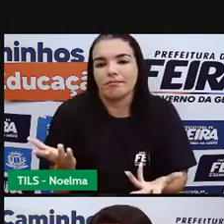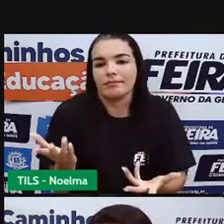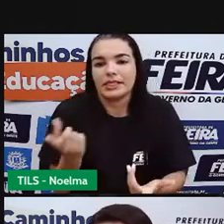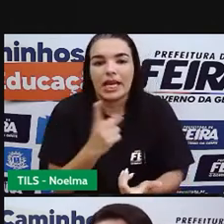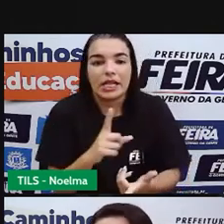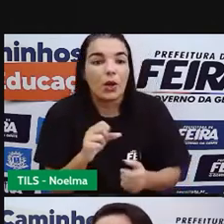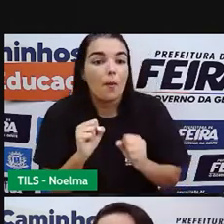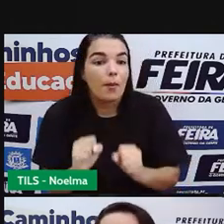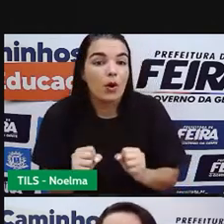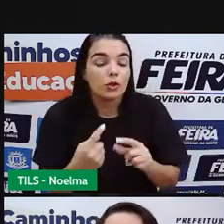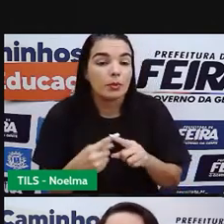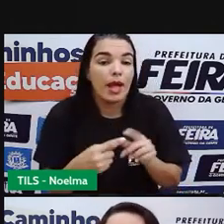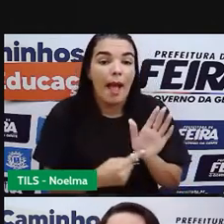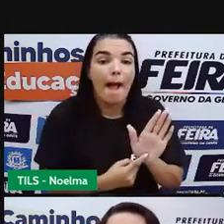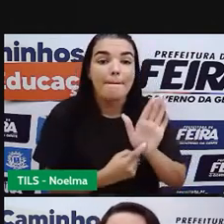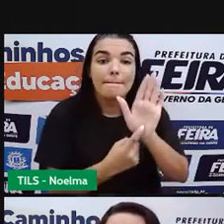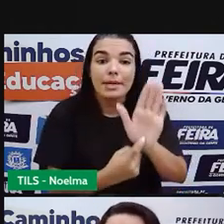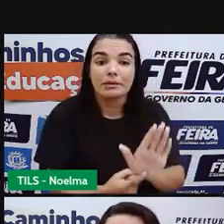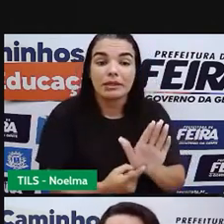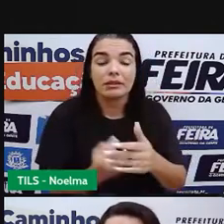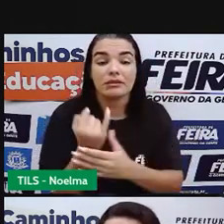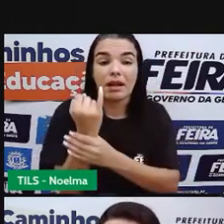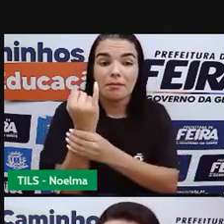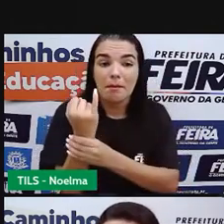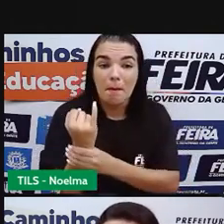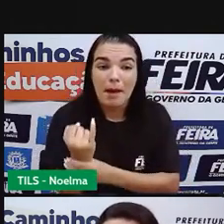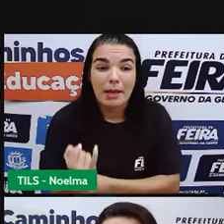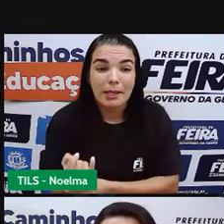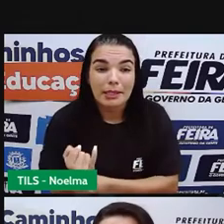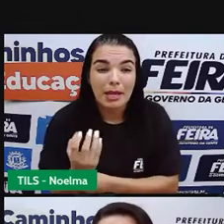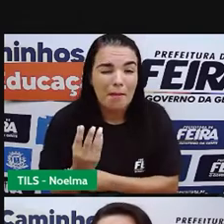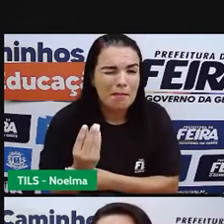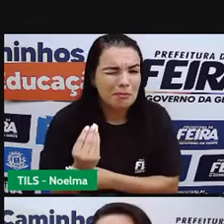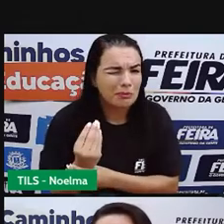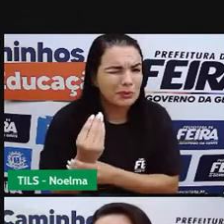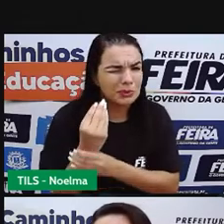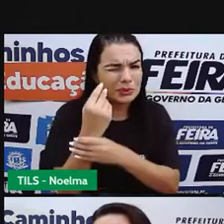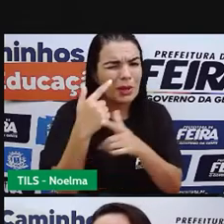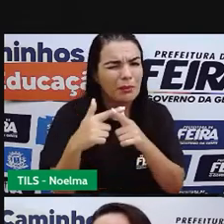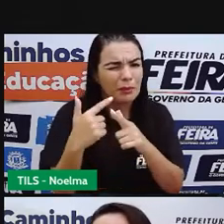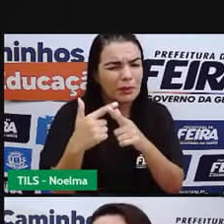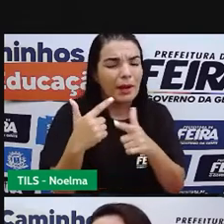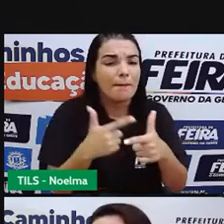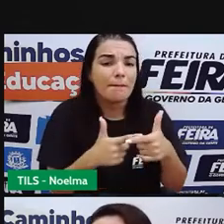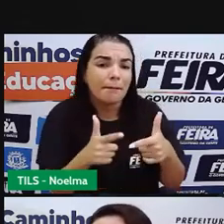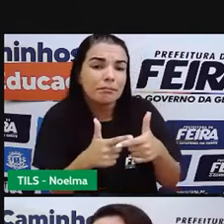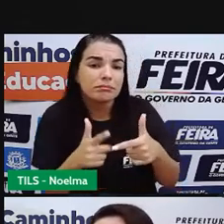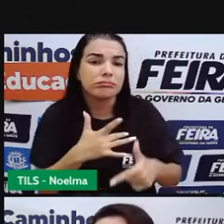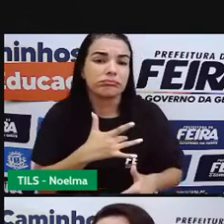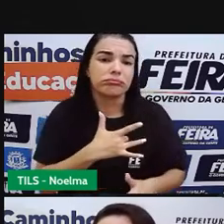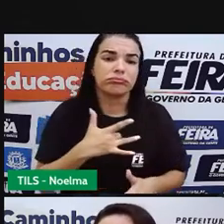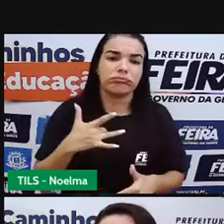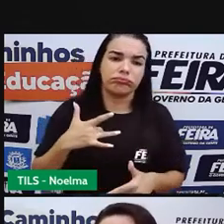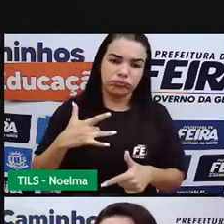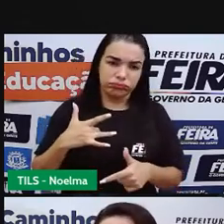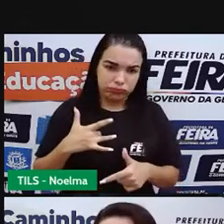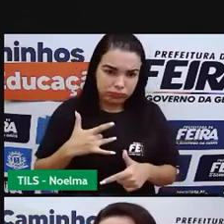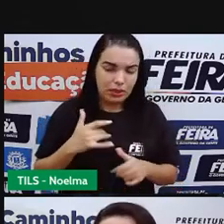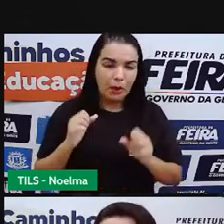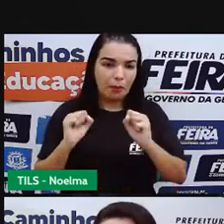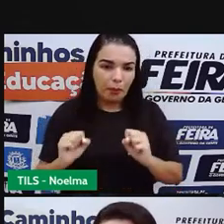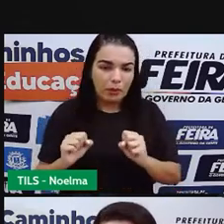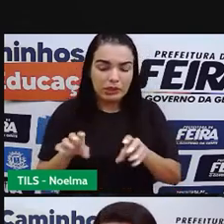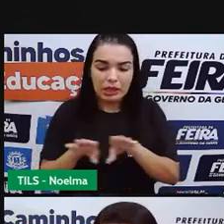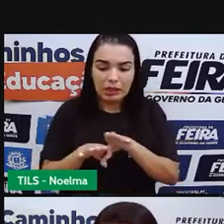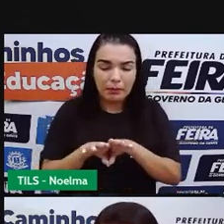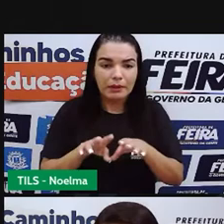apresentar essa magreza extrema, né? Prejudicando aí também a sua saúde, chegando a um quadro de